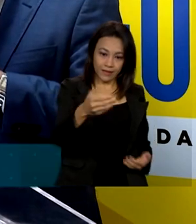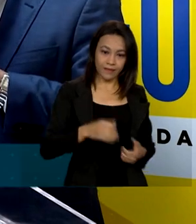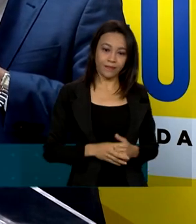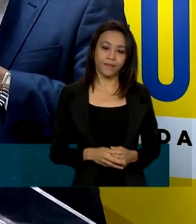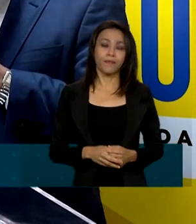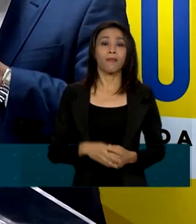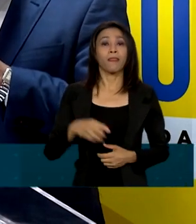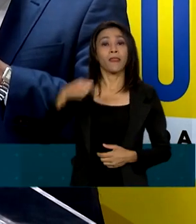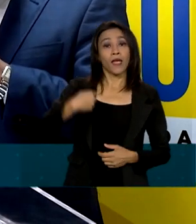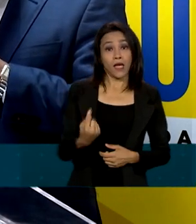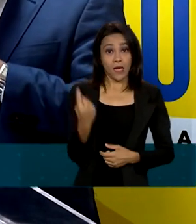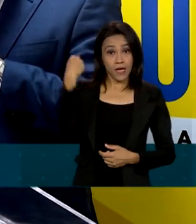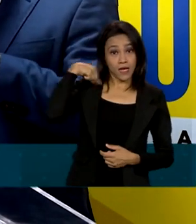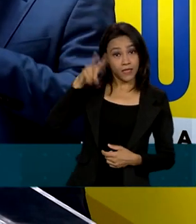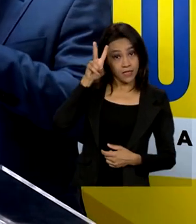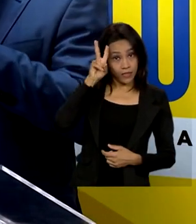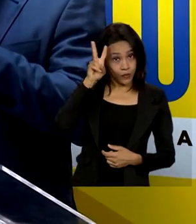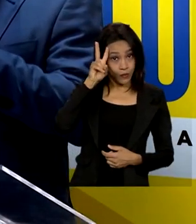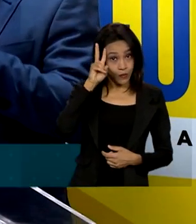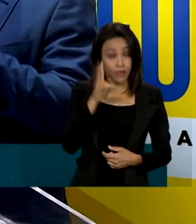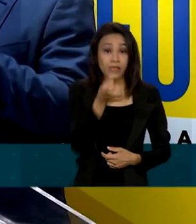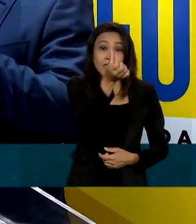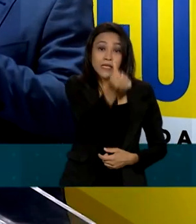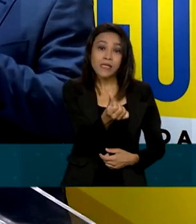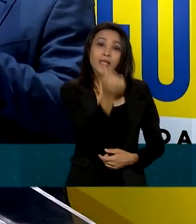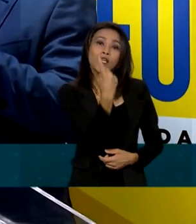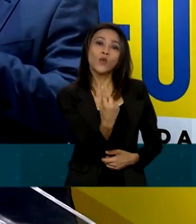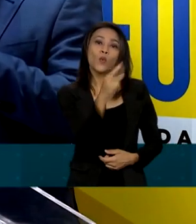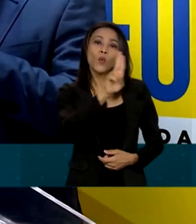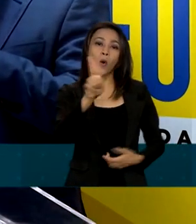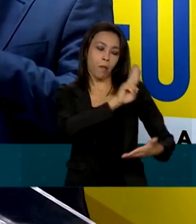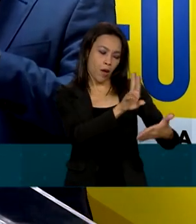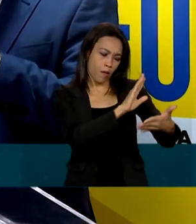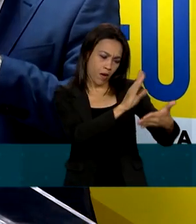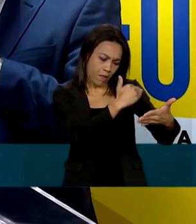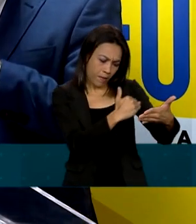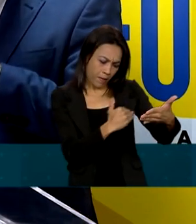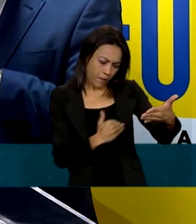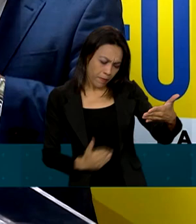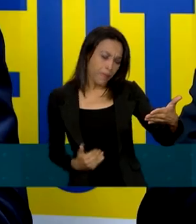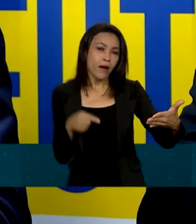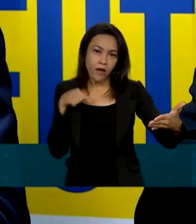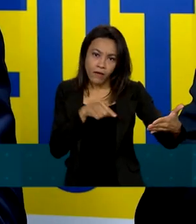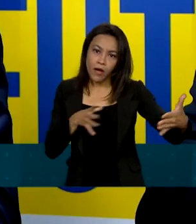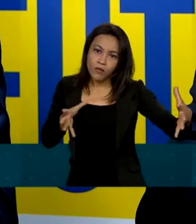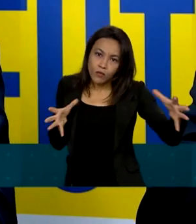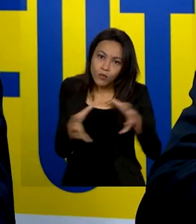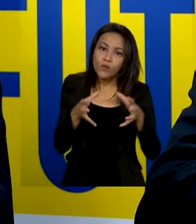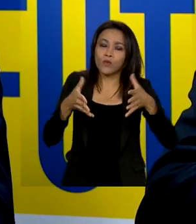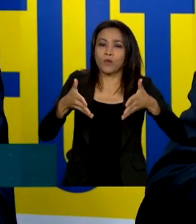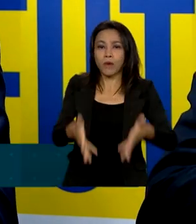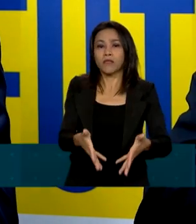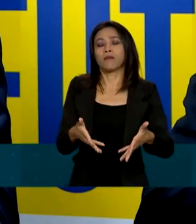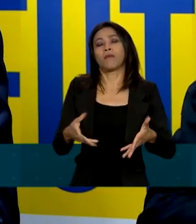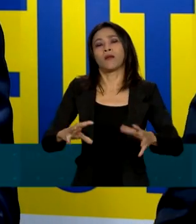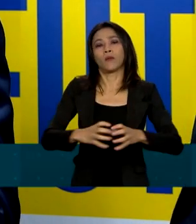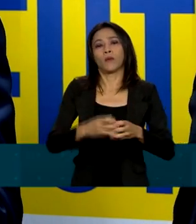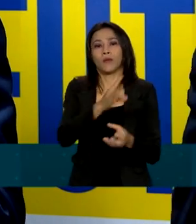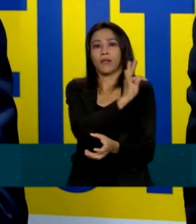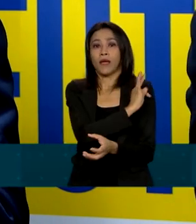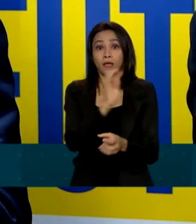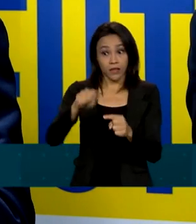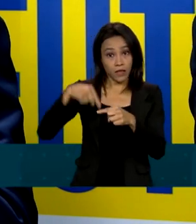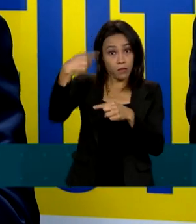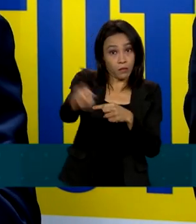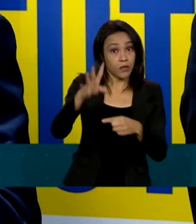-feira foram anunciados 61 nomes que vão fazer parte dos grupos técnicos e na quarta-feira outros nomes devem ser